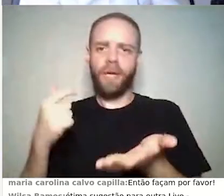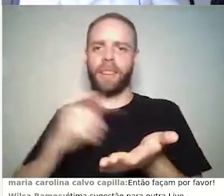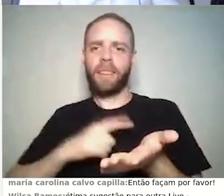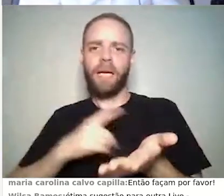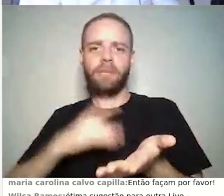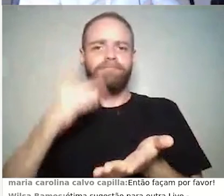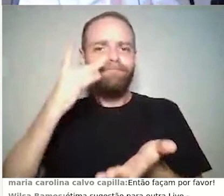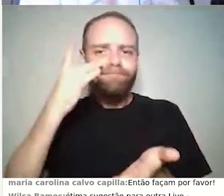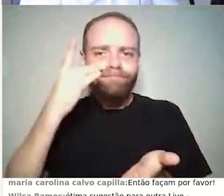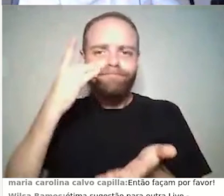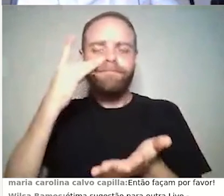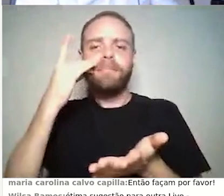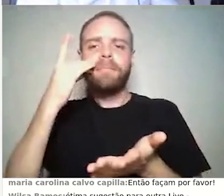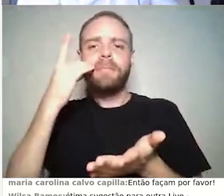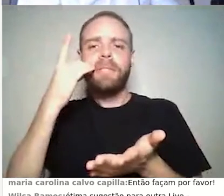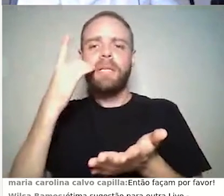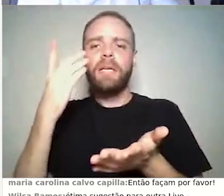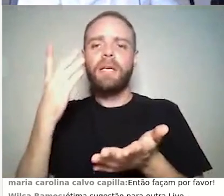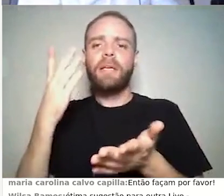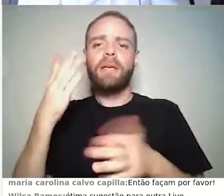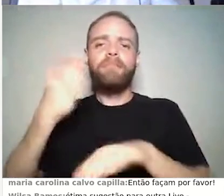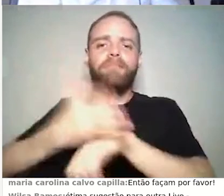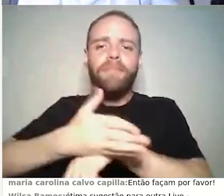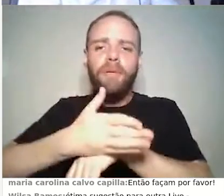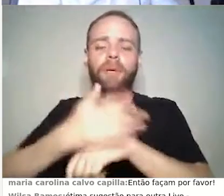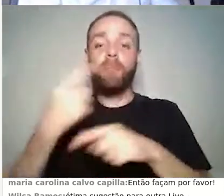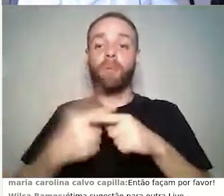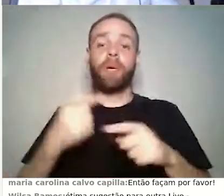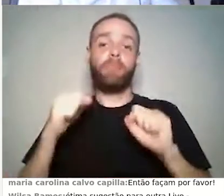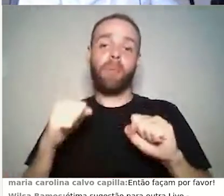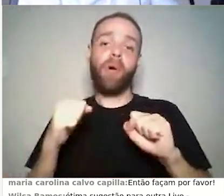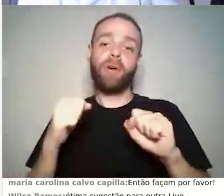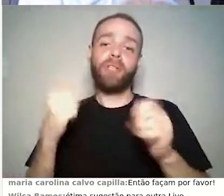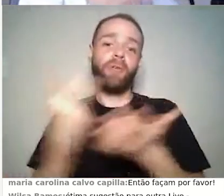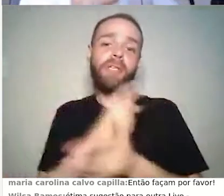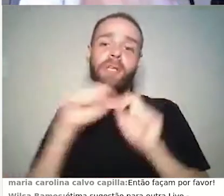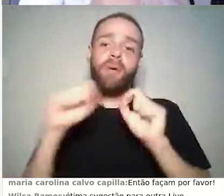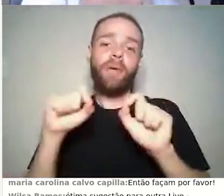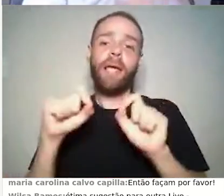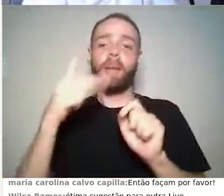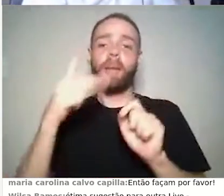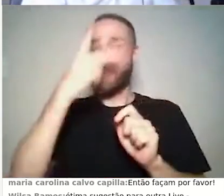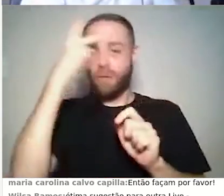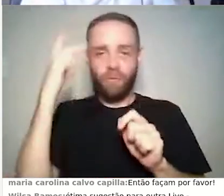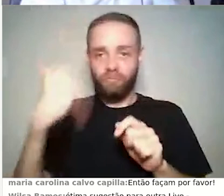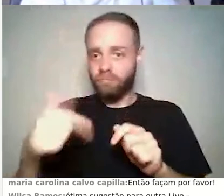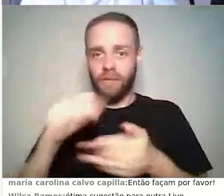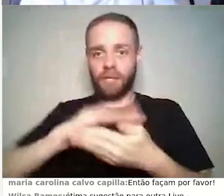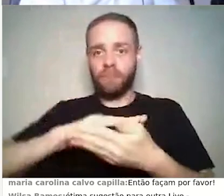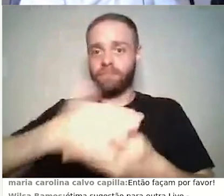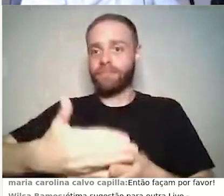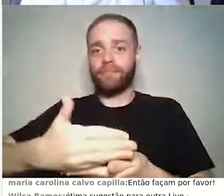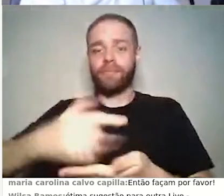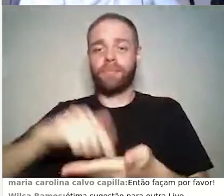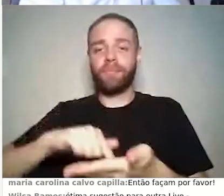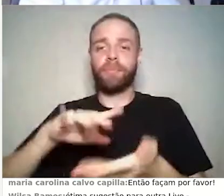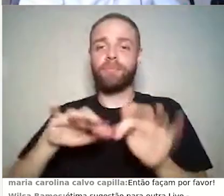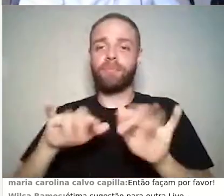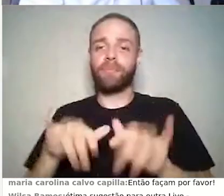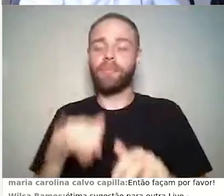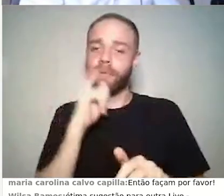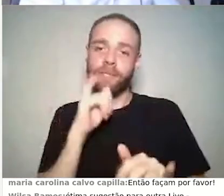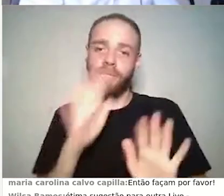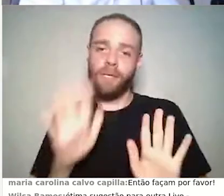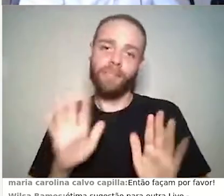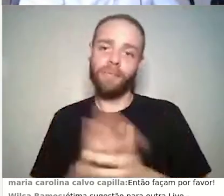forma síncrona naquele momento, porque pode ser que ela não tenha recurso computacional para isso, ela não tinha isso previsto anteriormente, então você teria que